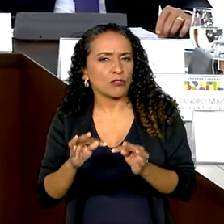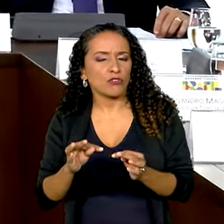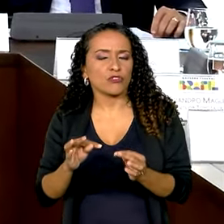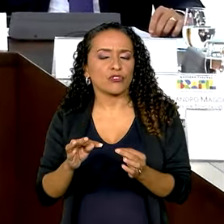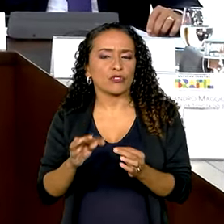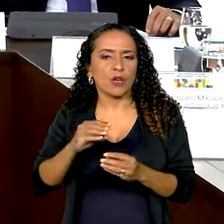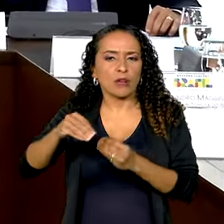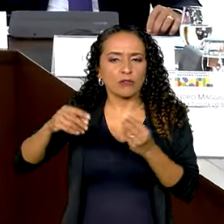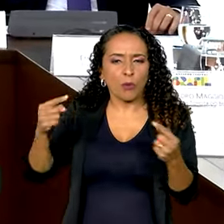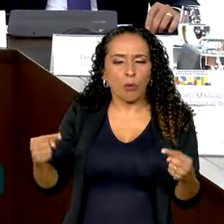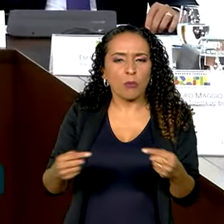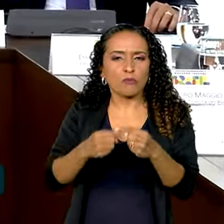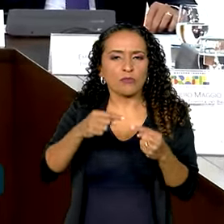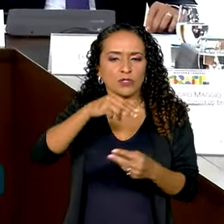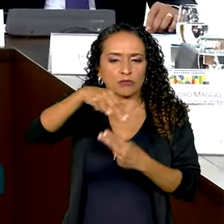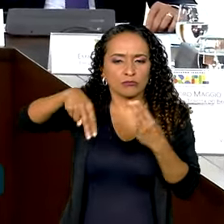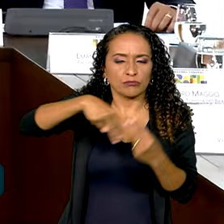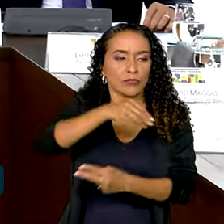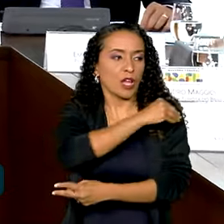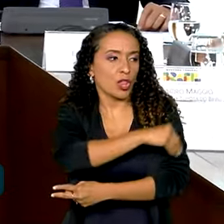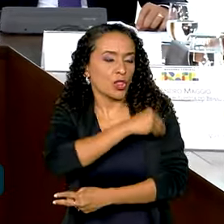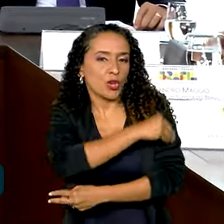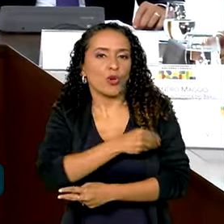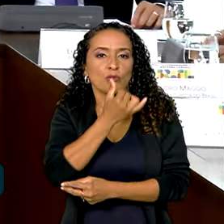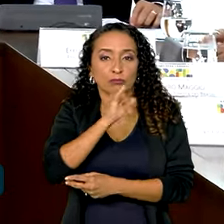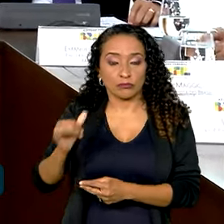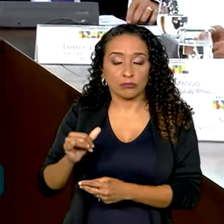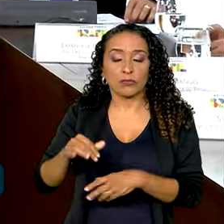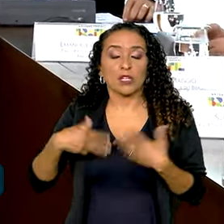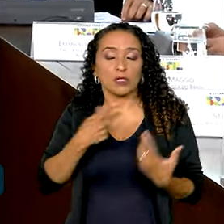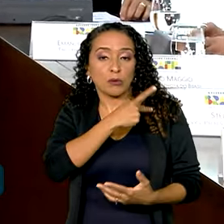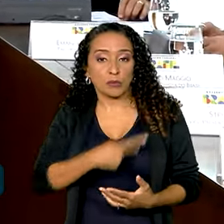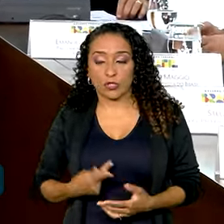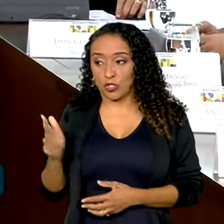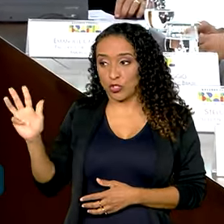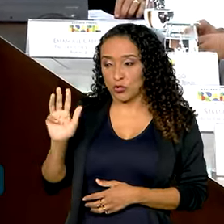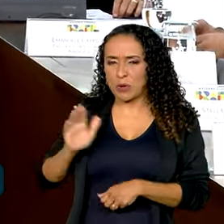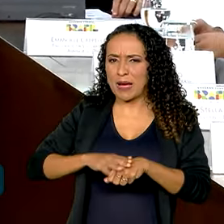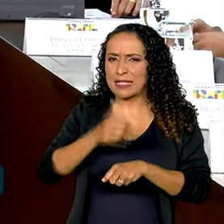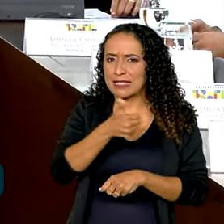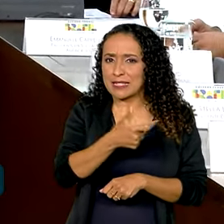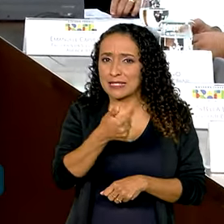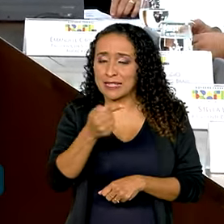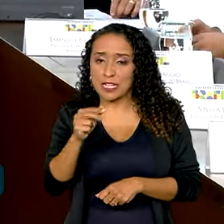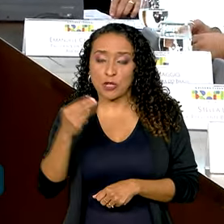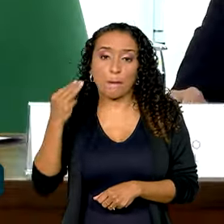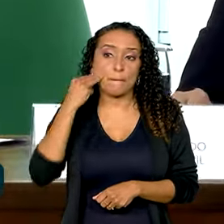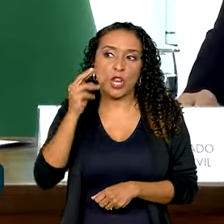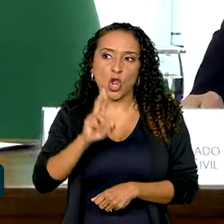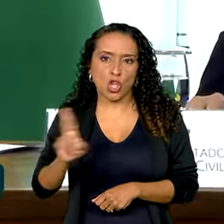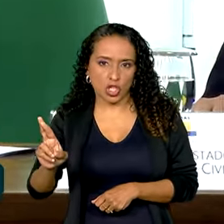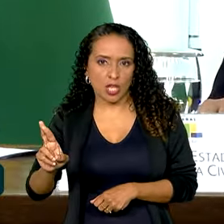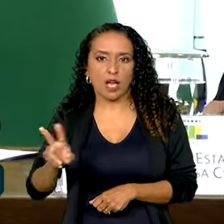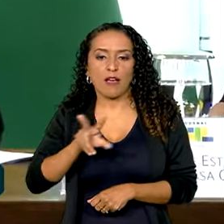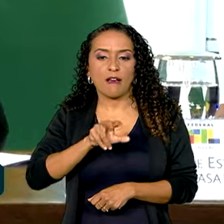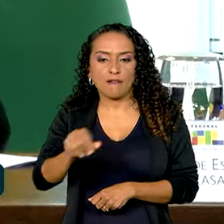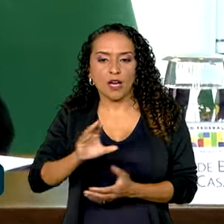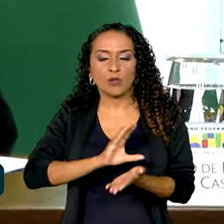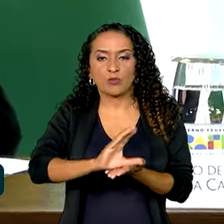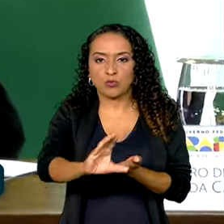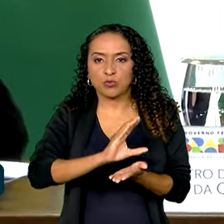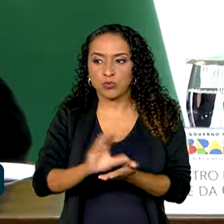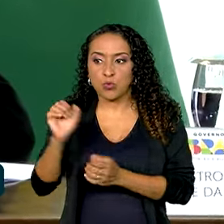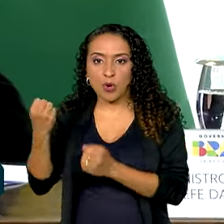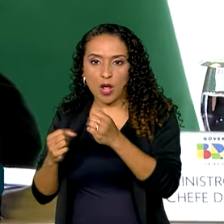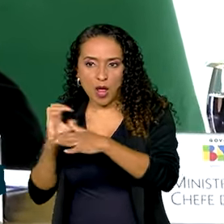com a eletrificação. Segundo o presidente Lula, mais de R 117 bilhões serão investidos pelas montadoras até